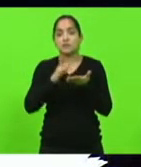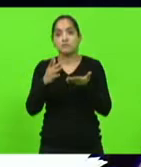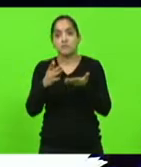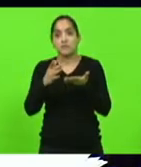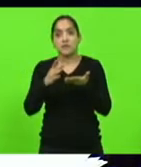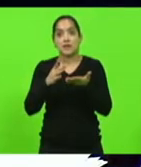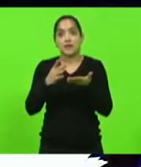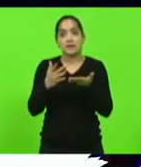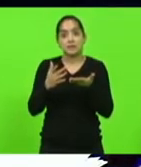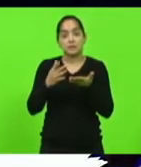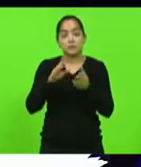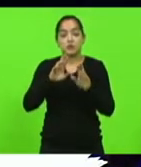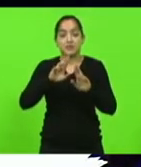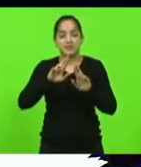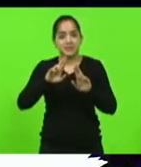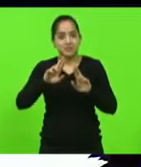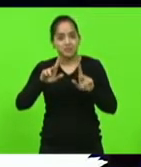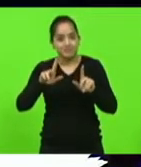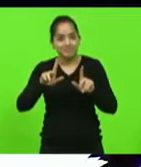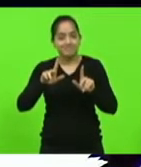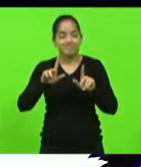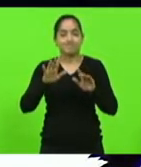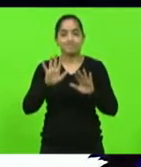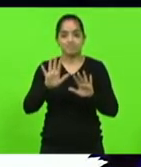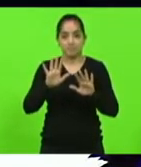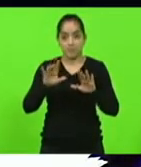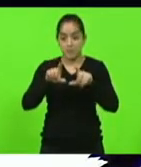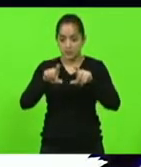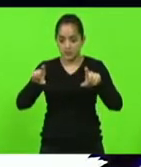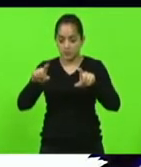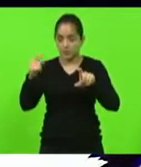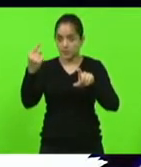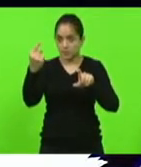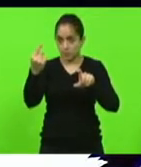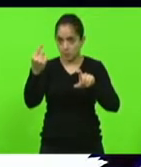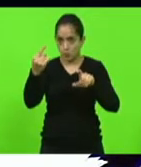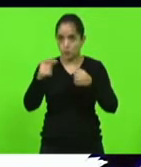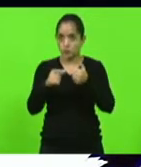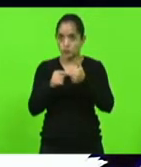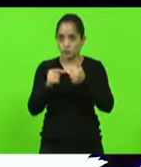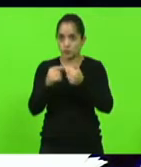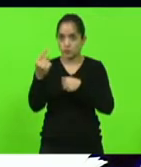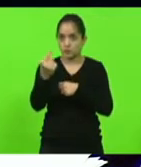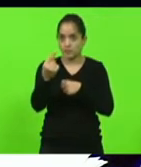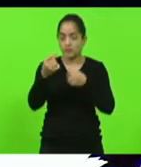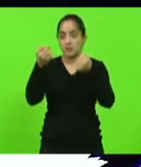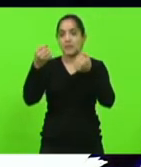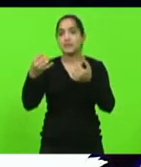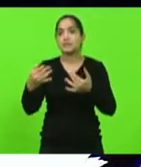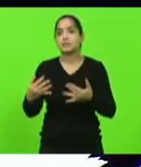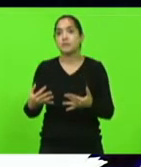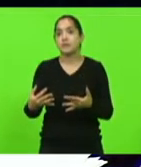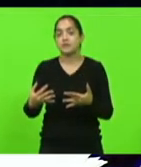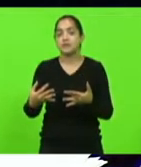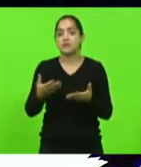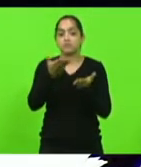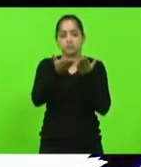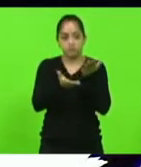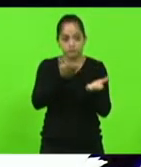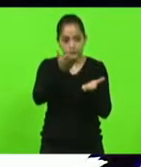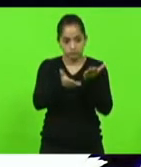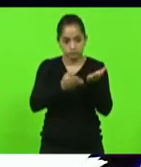estar um pouco diferente no artigo 1º, mas no parágrafo único do artigo 1º, ele diz que o atendimento